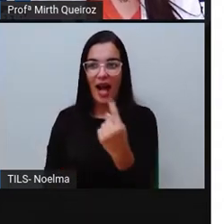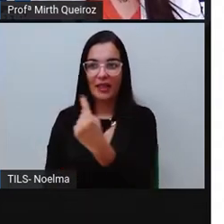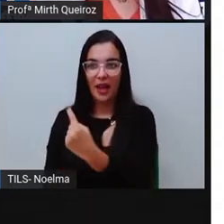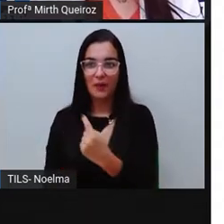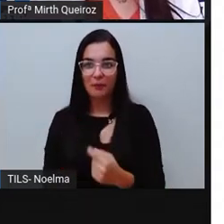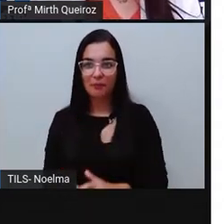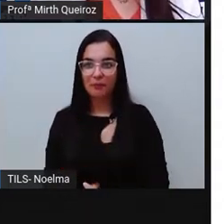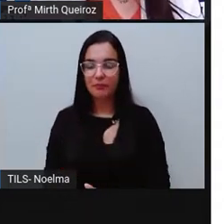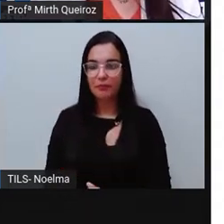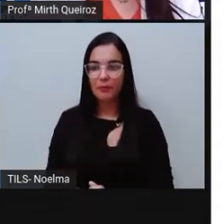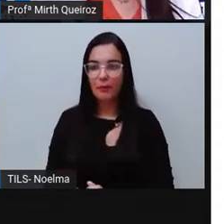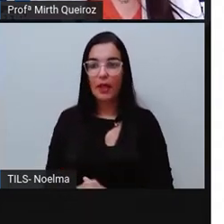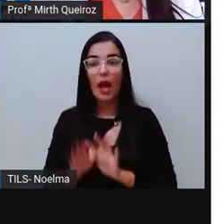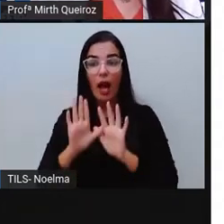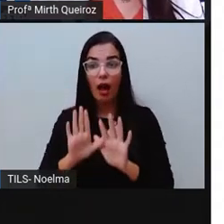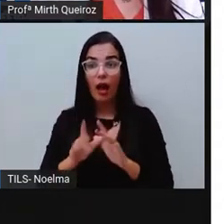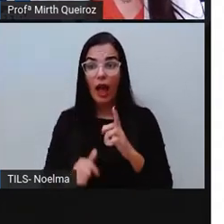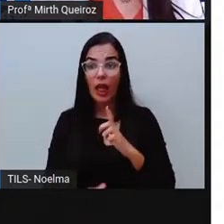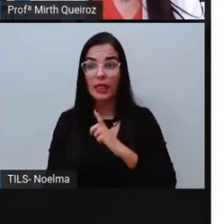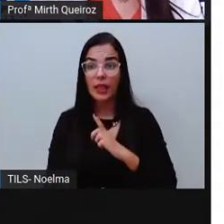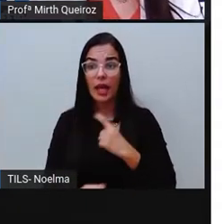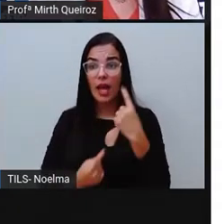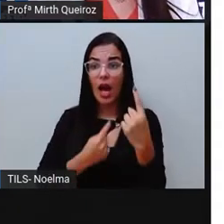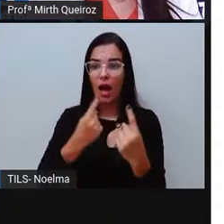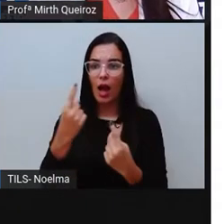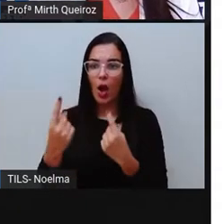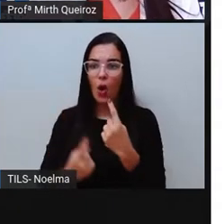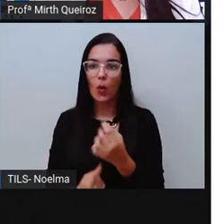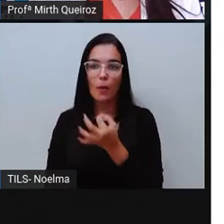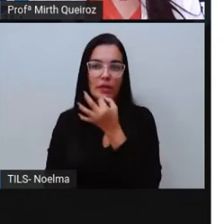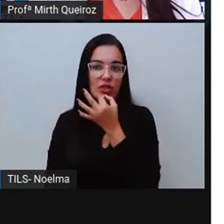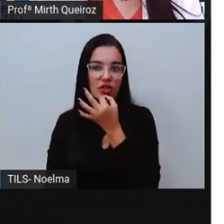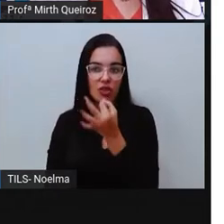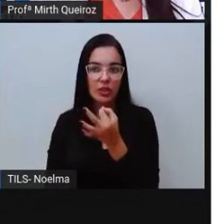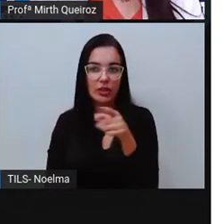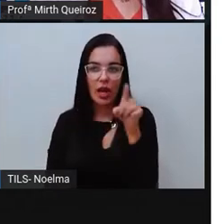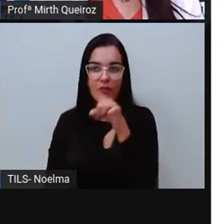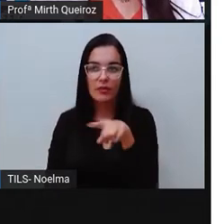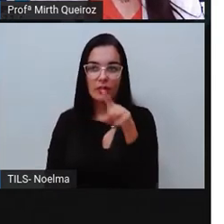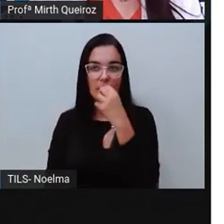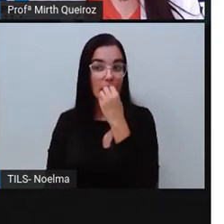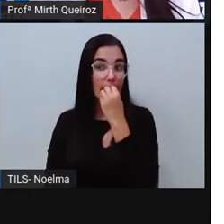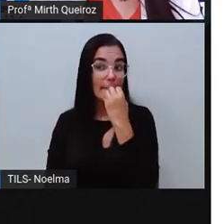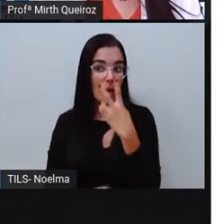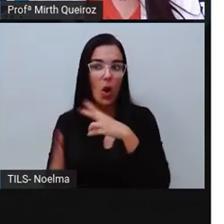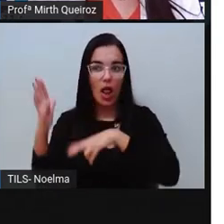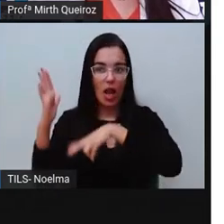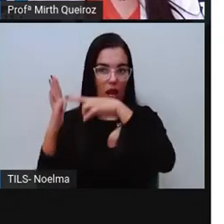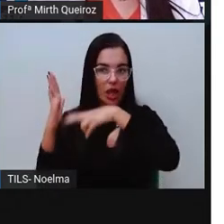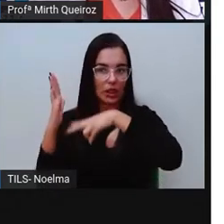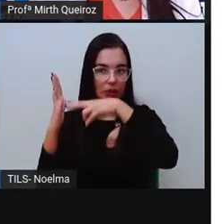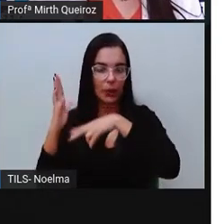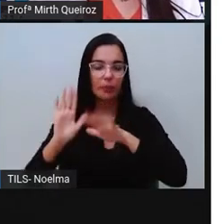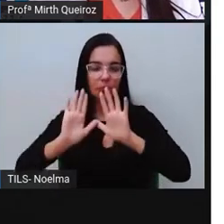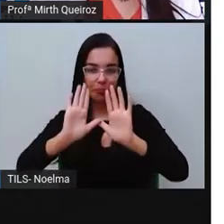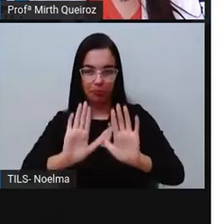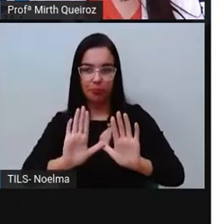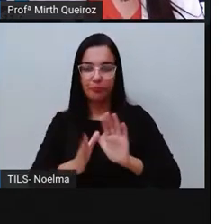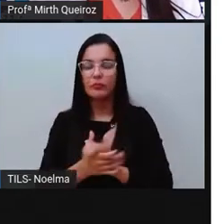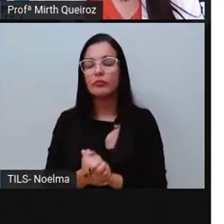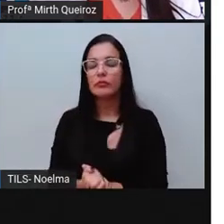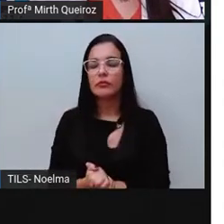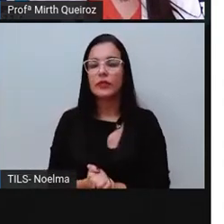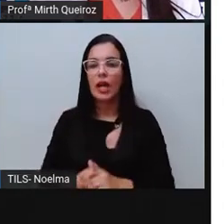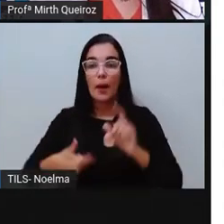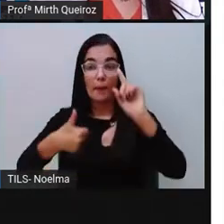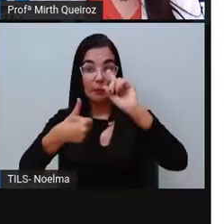vocês algumas dicas para vocês se tornarem um bom leitor. Quais são, Pró? Primeiro, estabeleça o horário